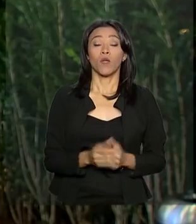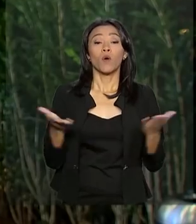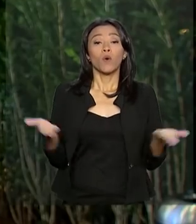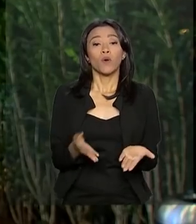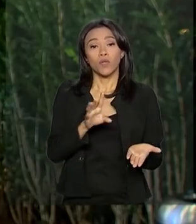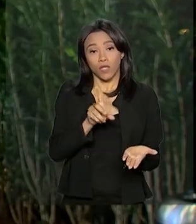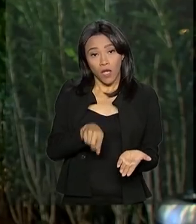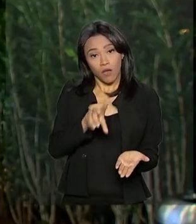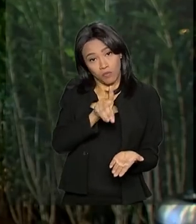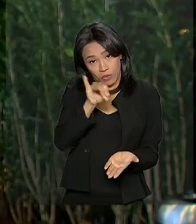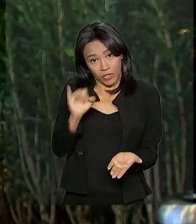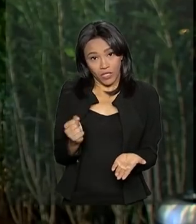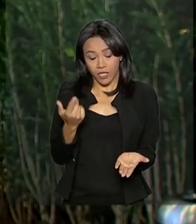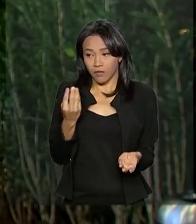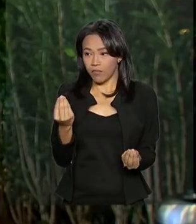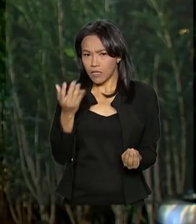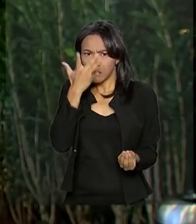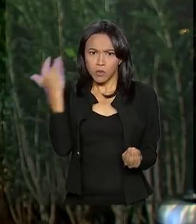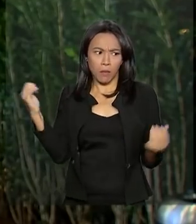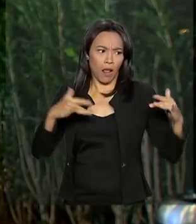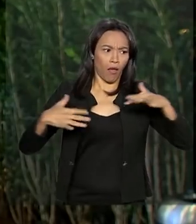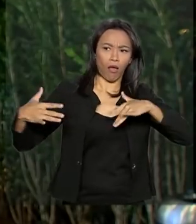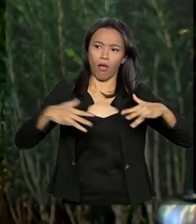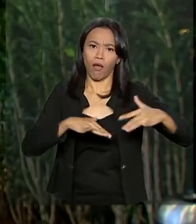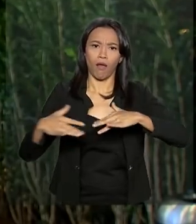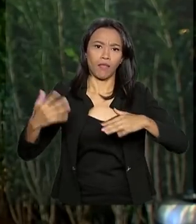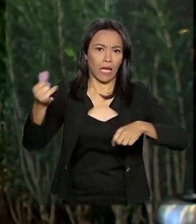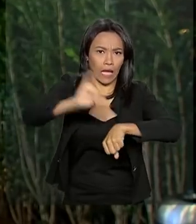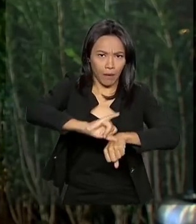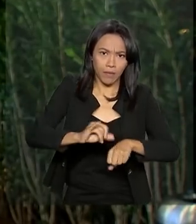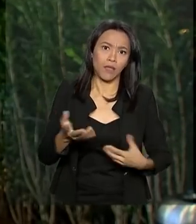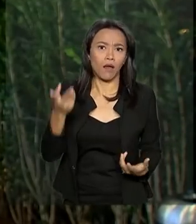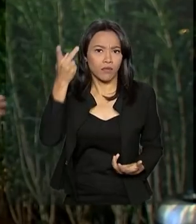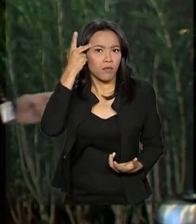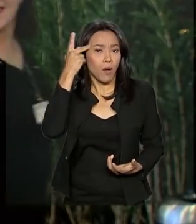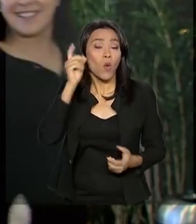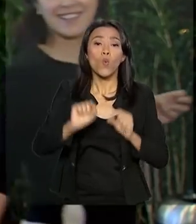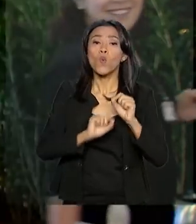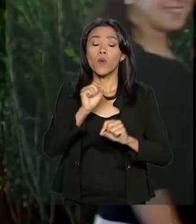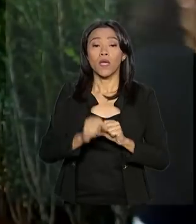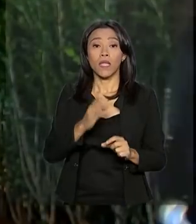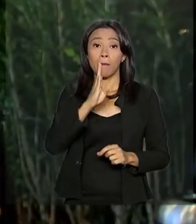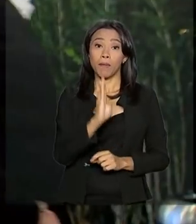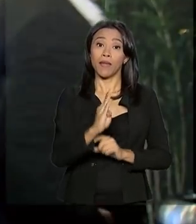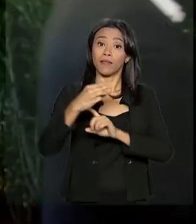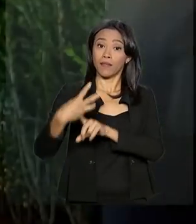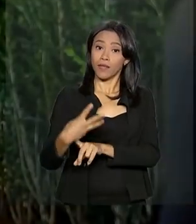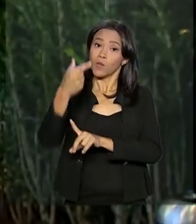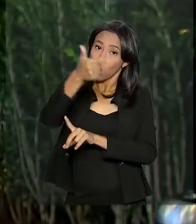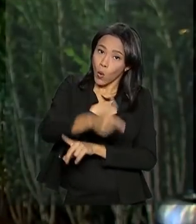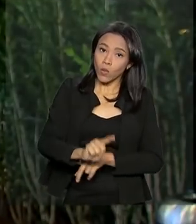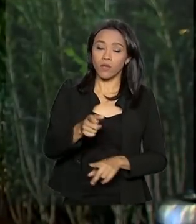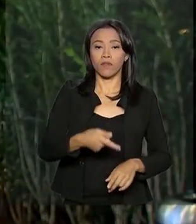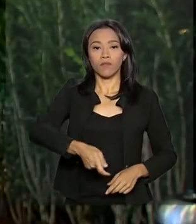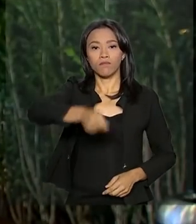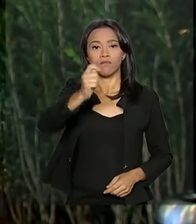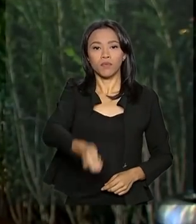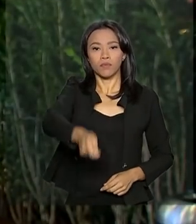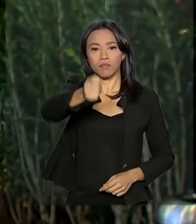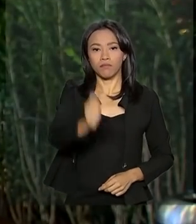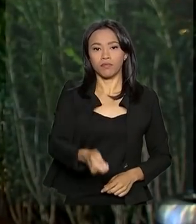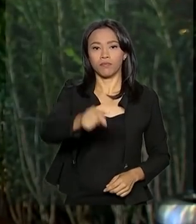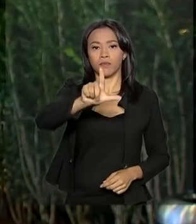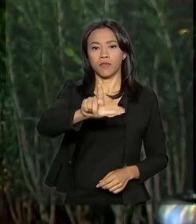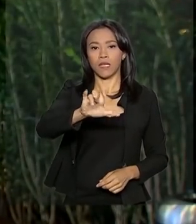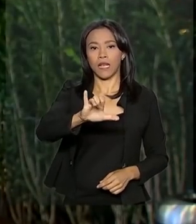também bastante agitado na capital paulista, onde na B3, a Bolsa de Valores, acontece mais uma rodada de concessão